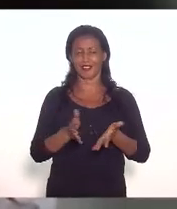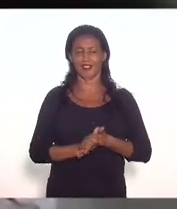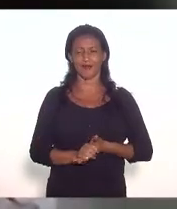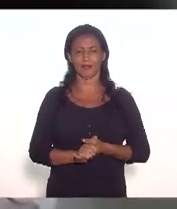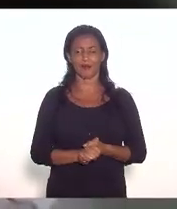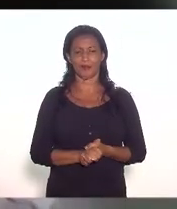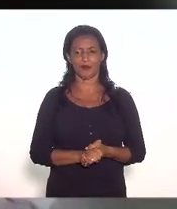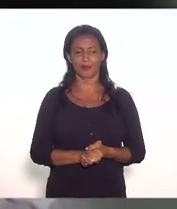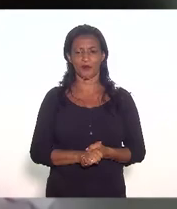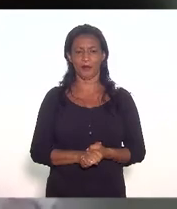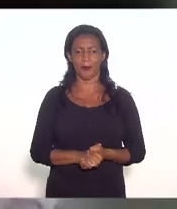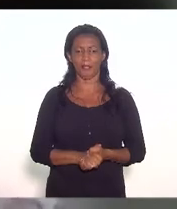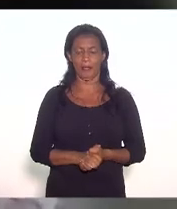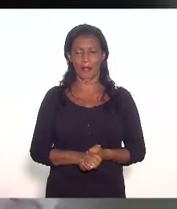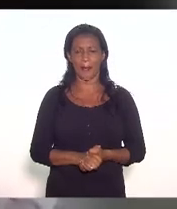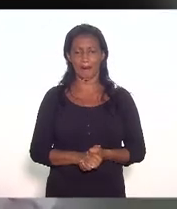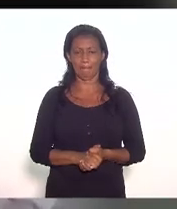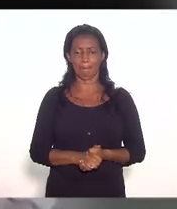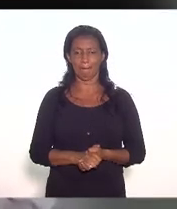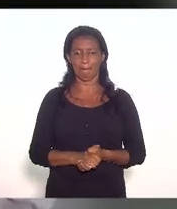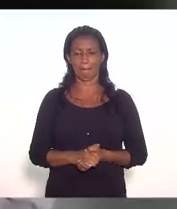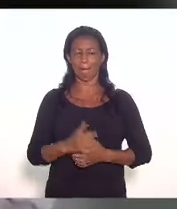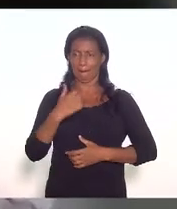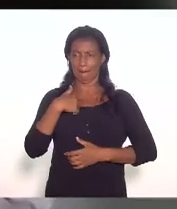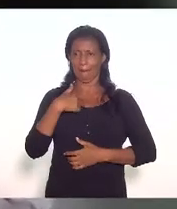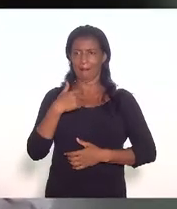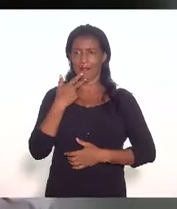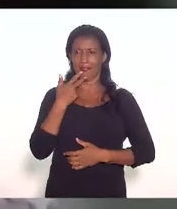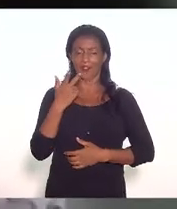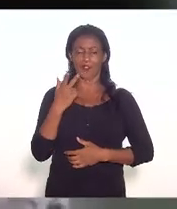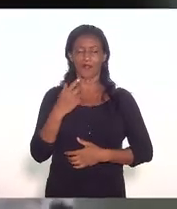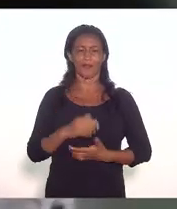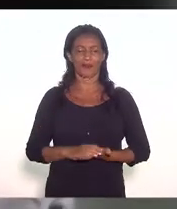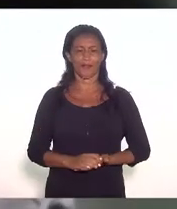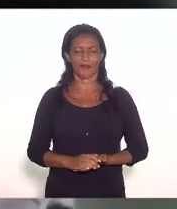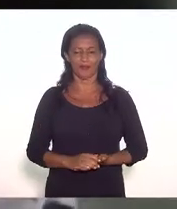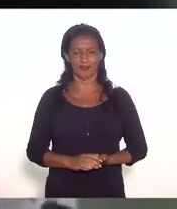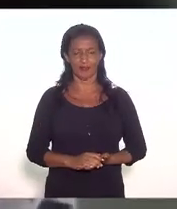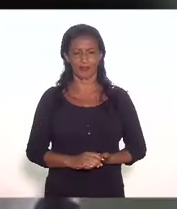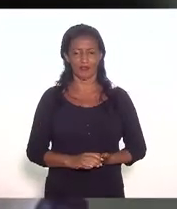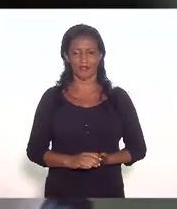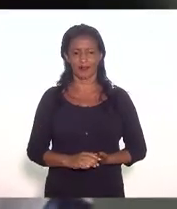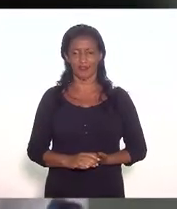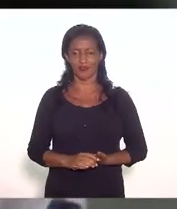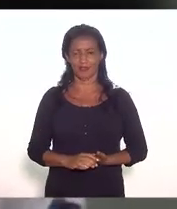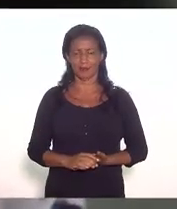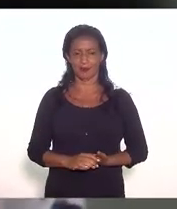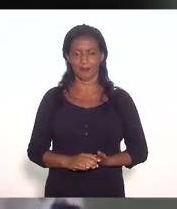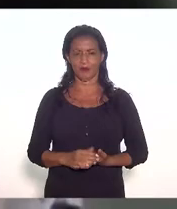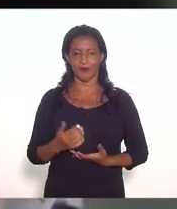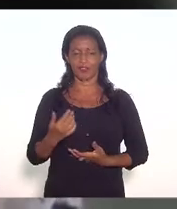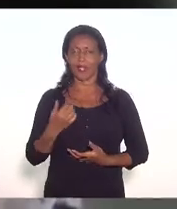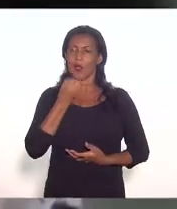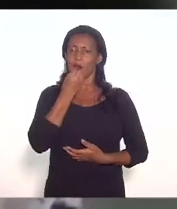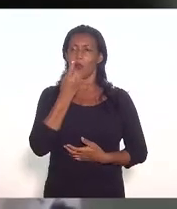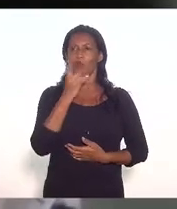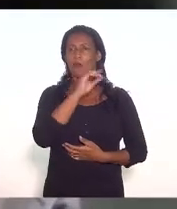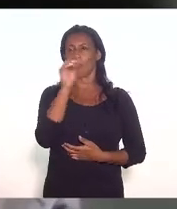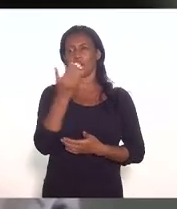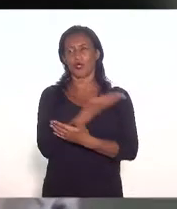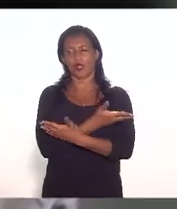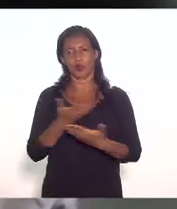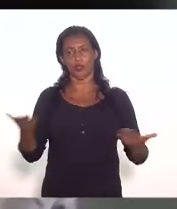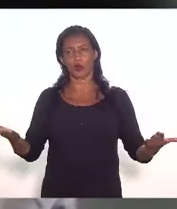bom dia serei eu que vou usar o uso da palavra fazer o uso da palavra bom dia a todos bom dia senhor